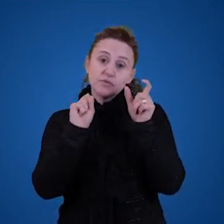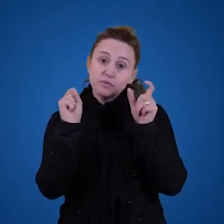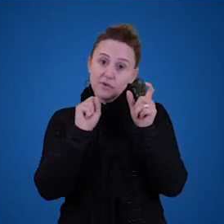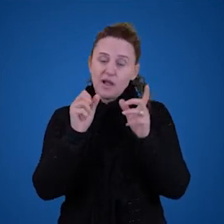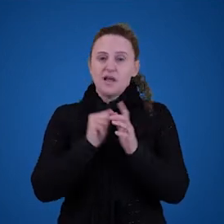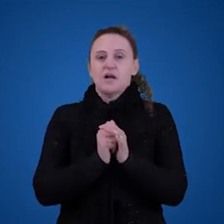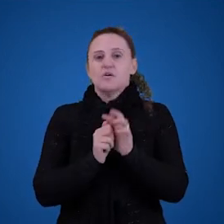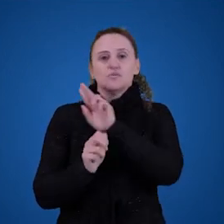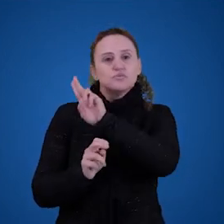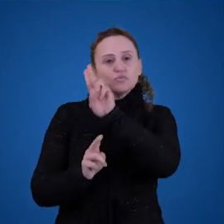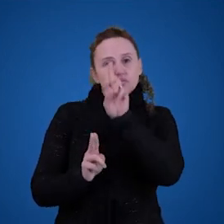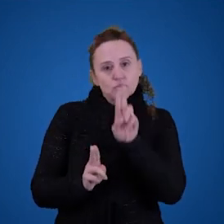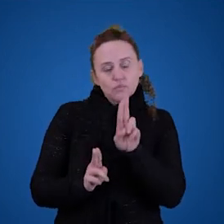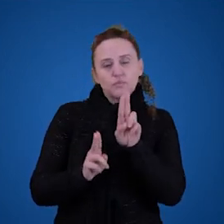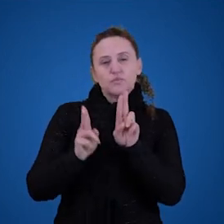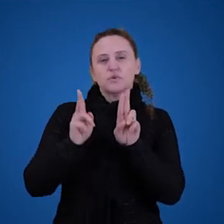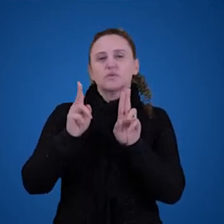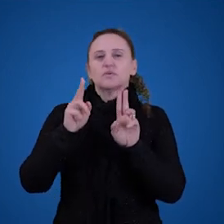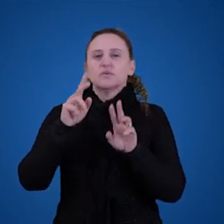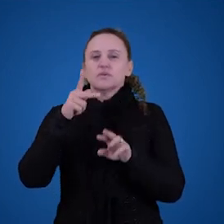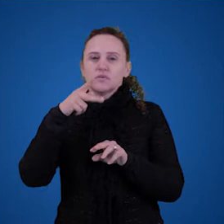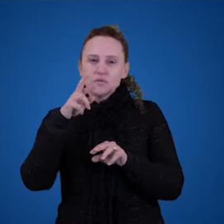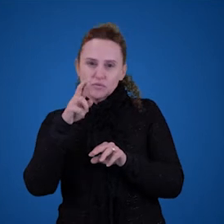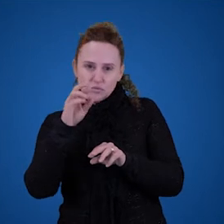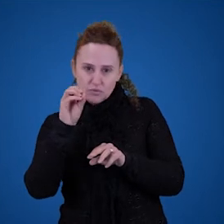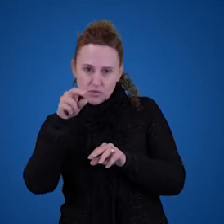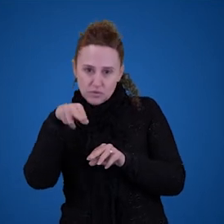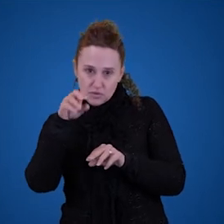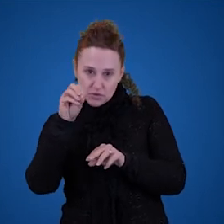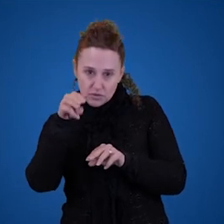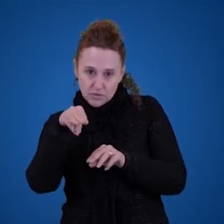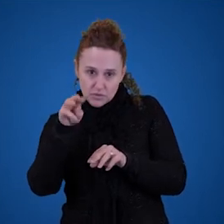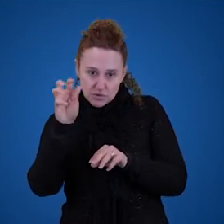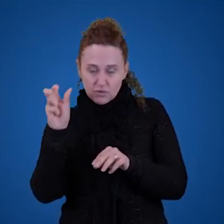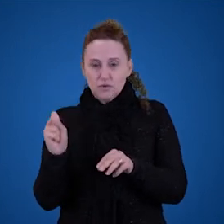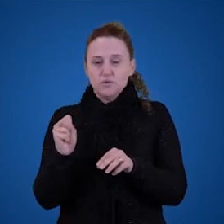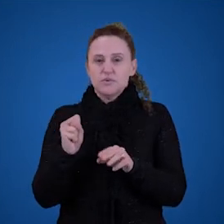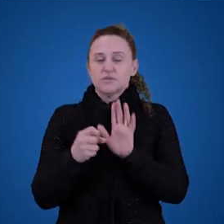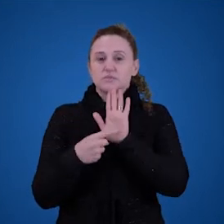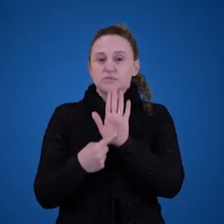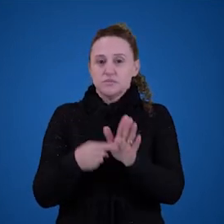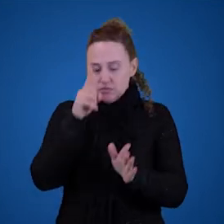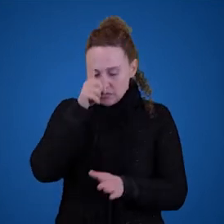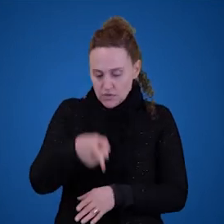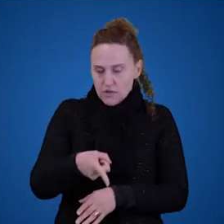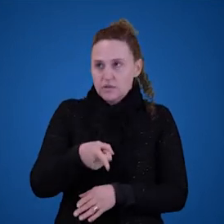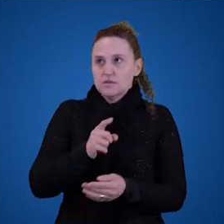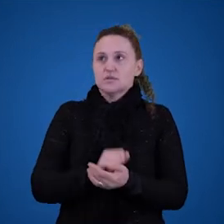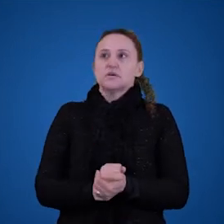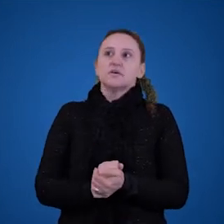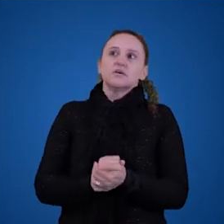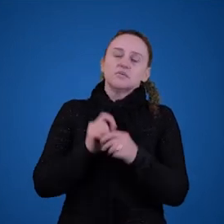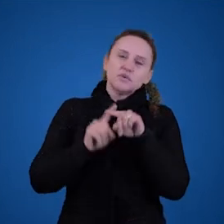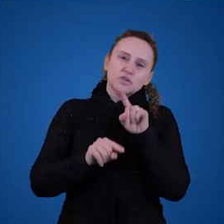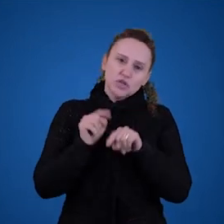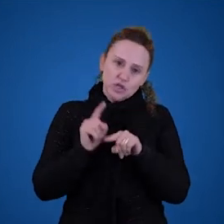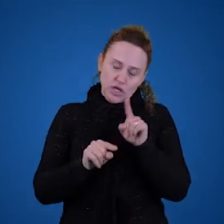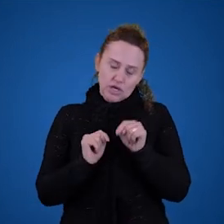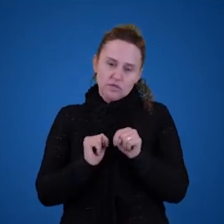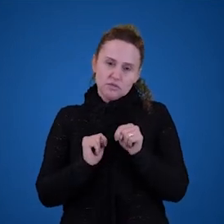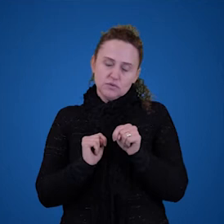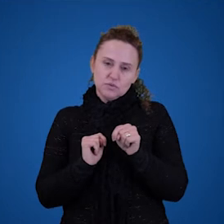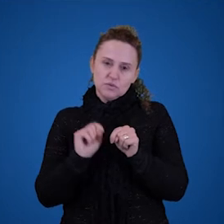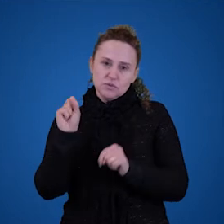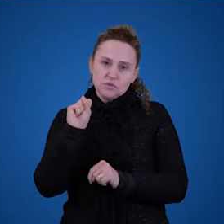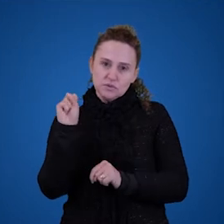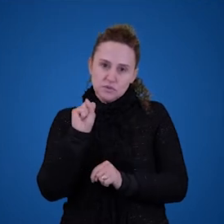nomes, os pronomes e as descrições, elas parecem, né, essas palavras parecem apontar para objetos singulares. E sendo assim, na segunda